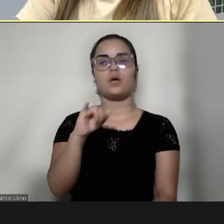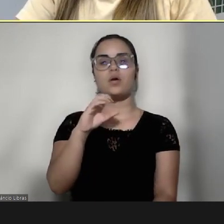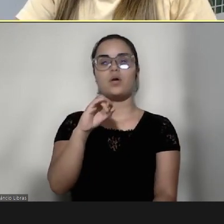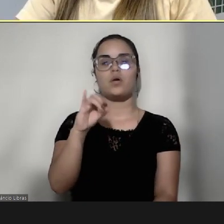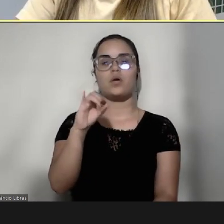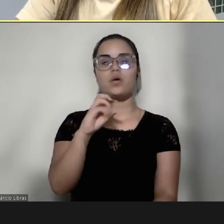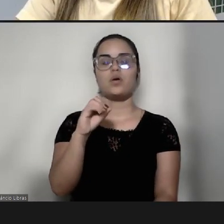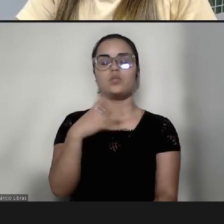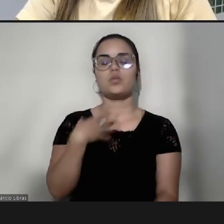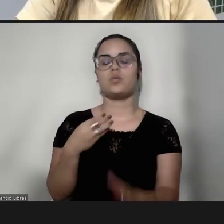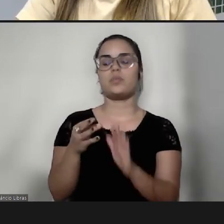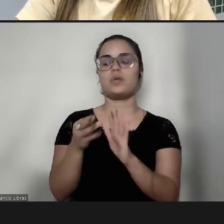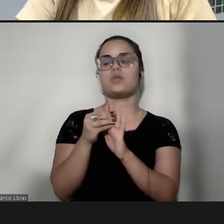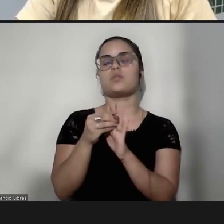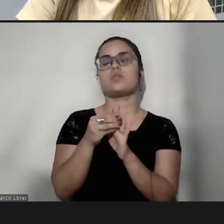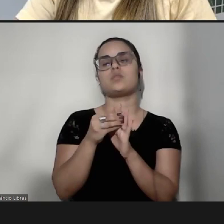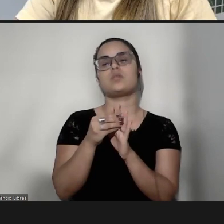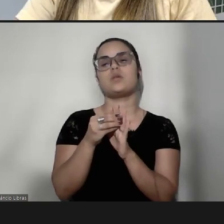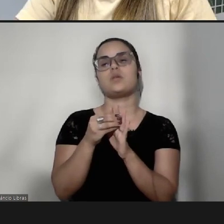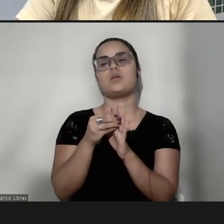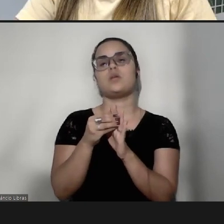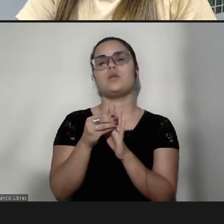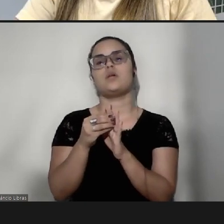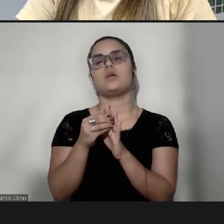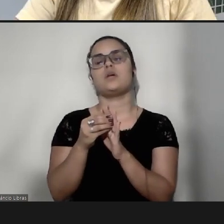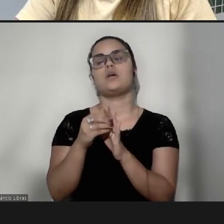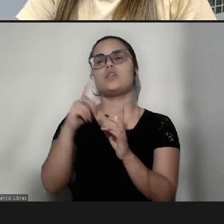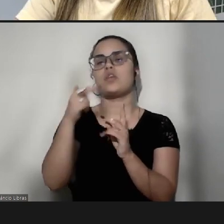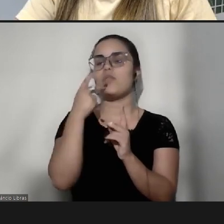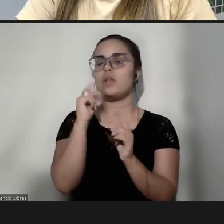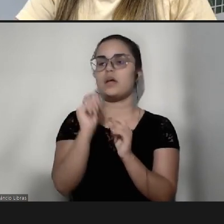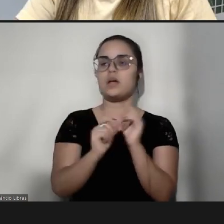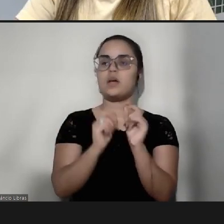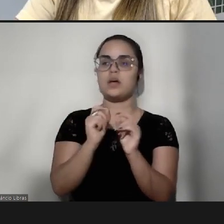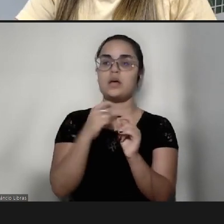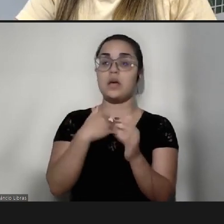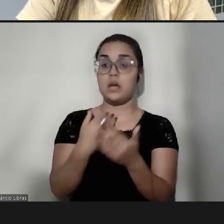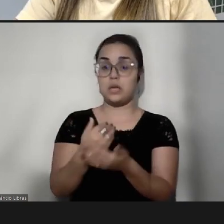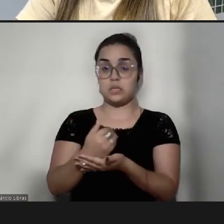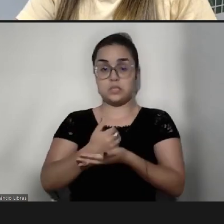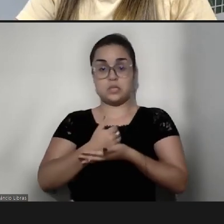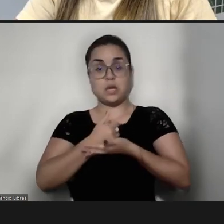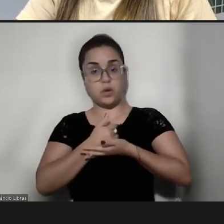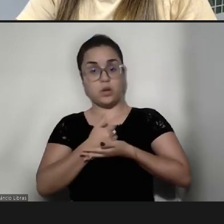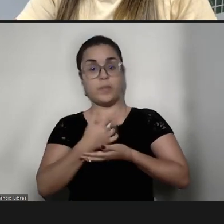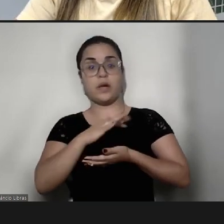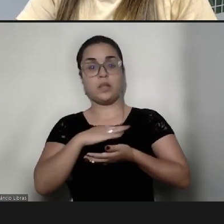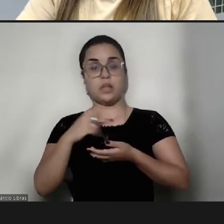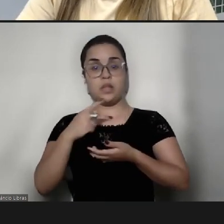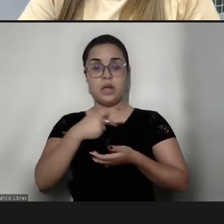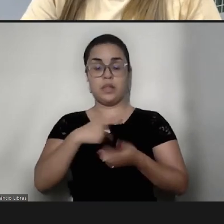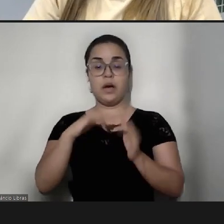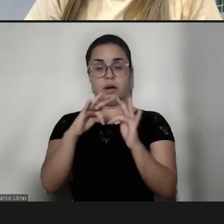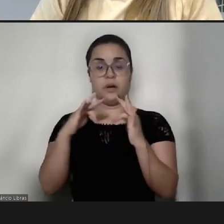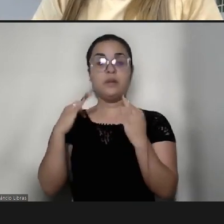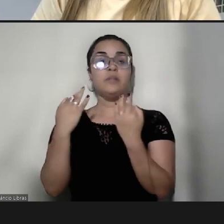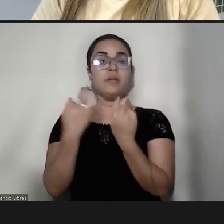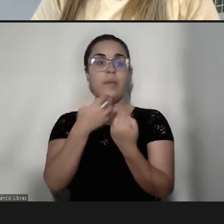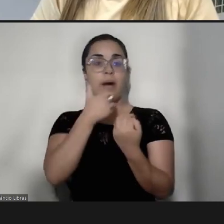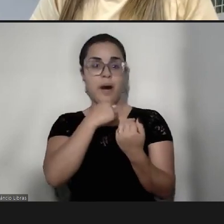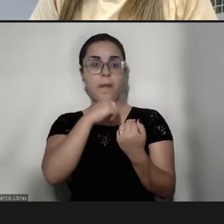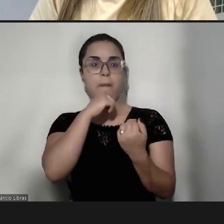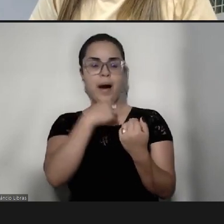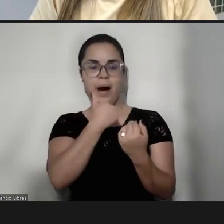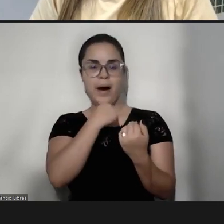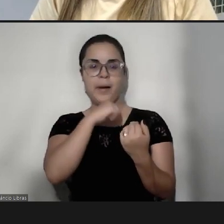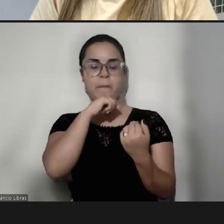para acrescentar aqui, isso que vocês falaram aí, é esse acolhimento por parte de adulto, do adulto, né, de referência